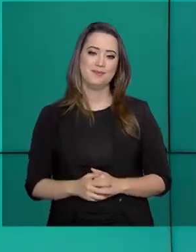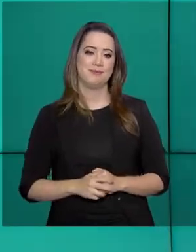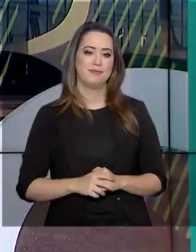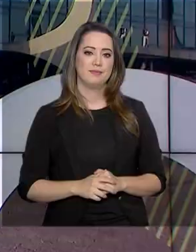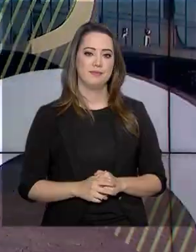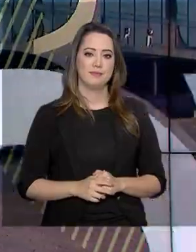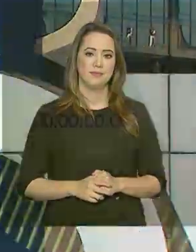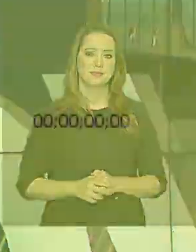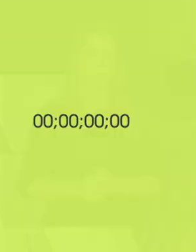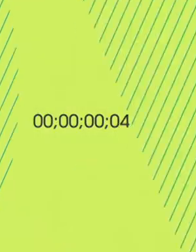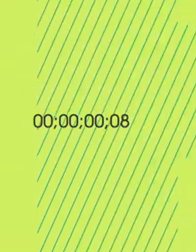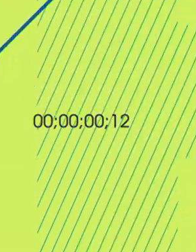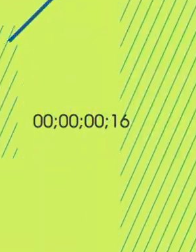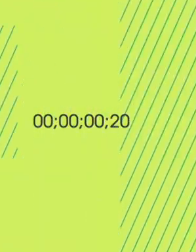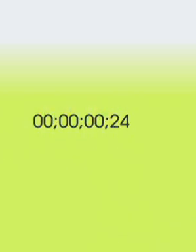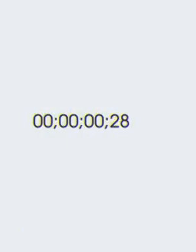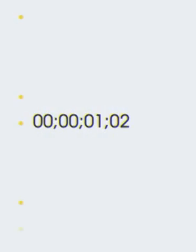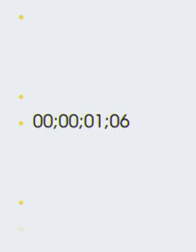Até lá!